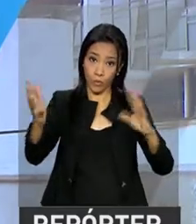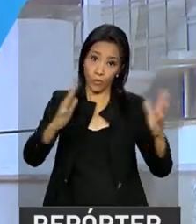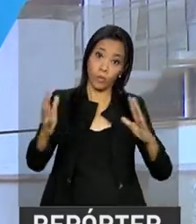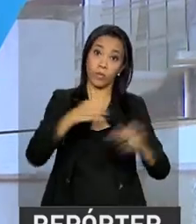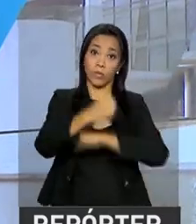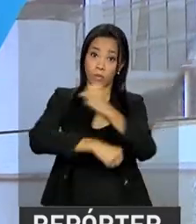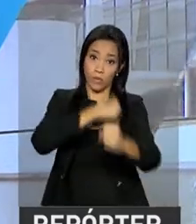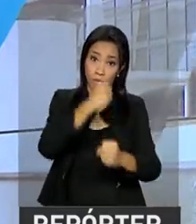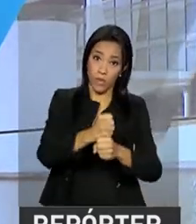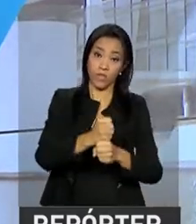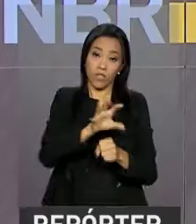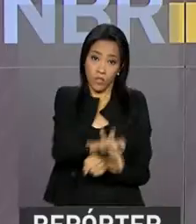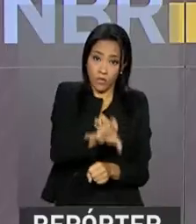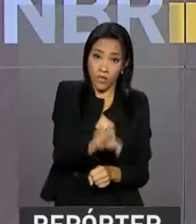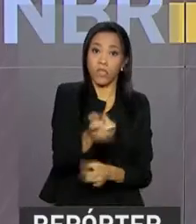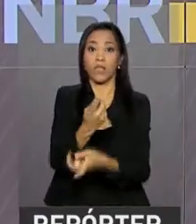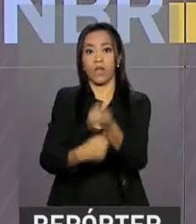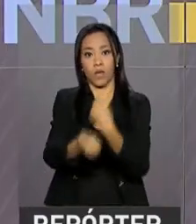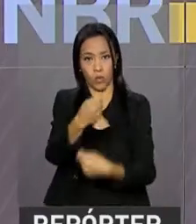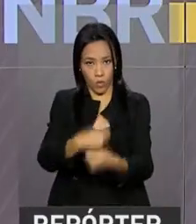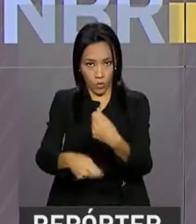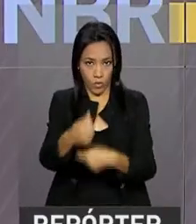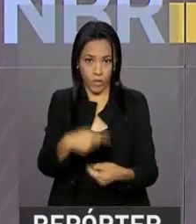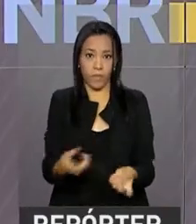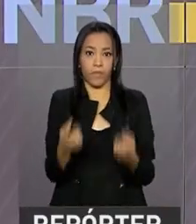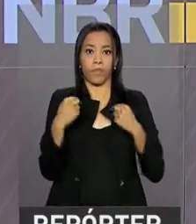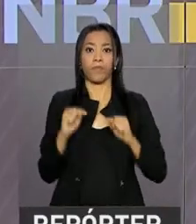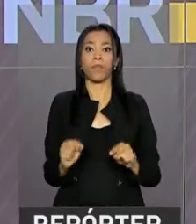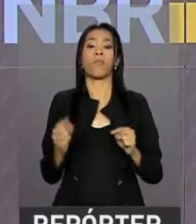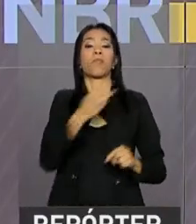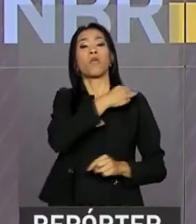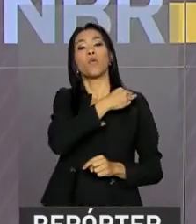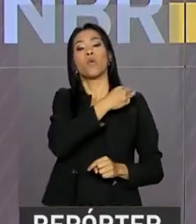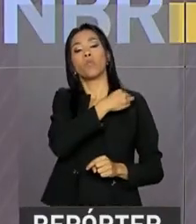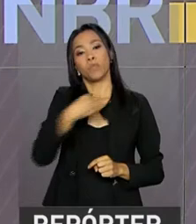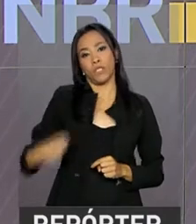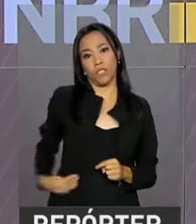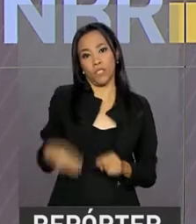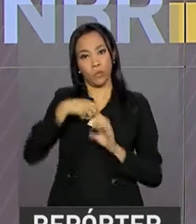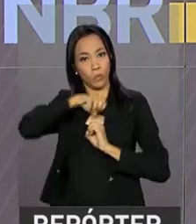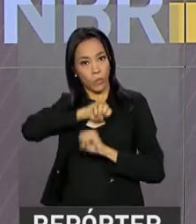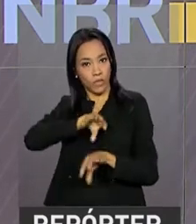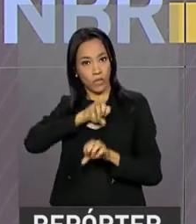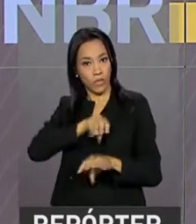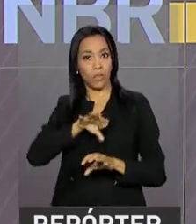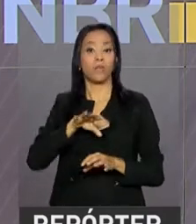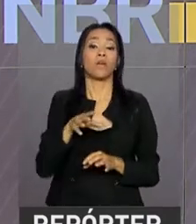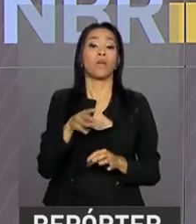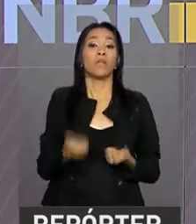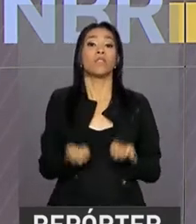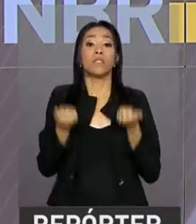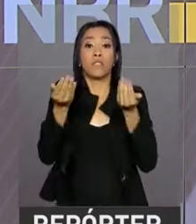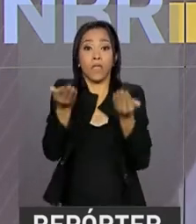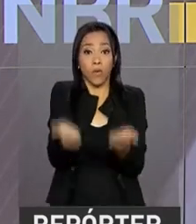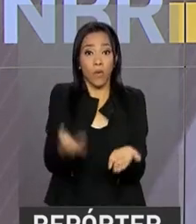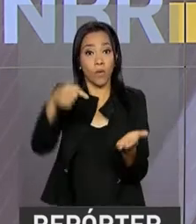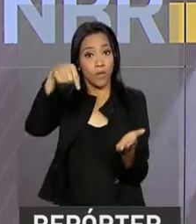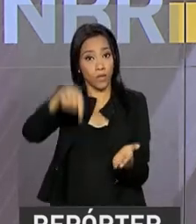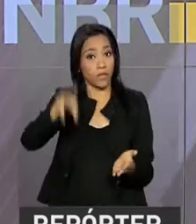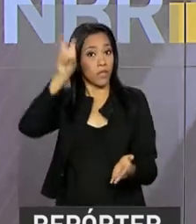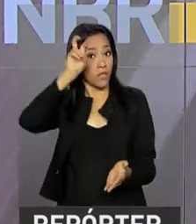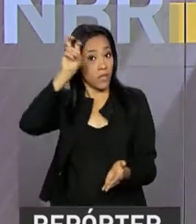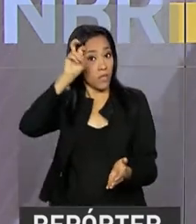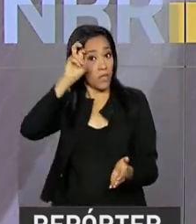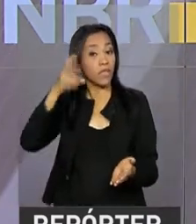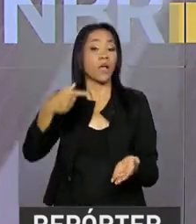sobre a economia. E o ministro da Educação, Mendonça Filho, entregou nesta quinta-feira a Base Nacional Comum Curricular